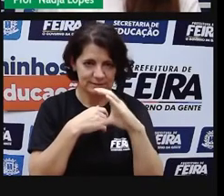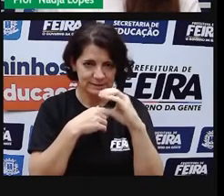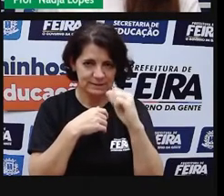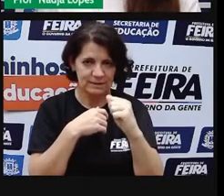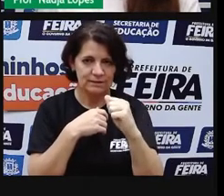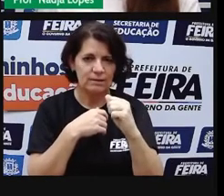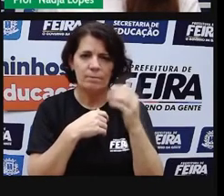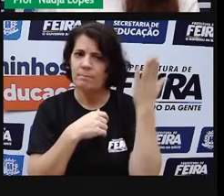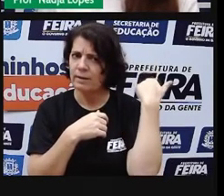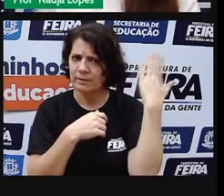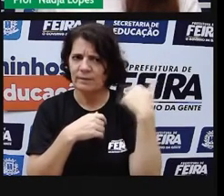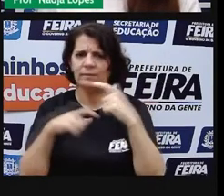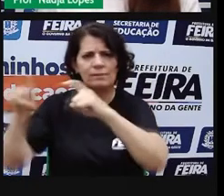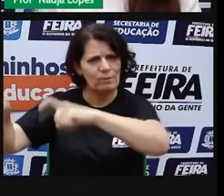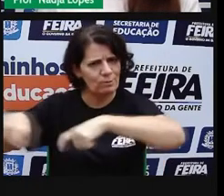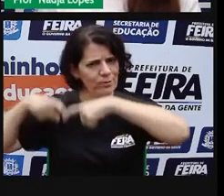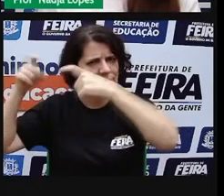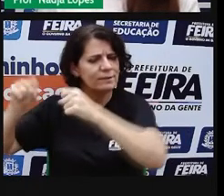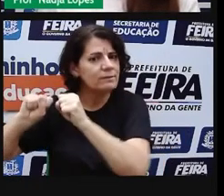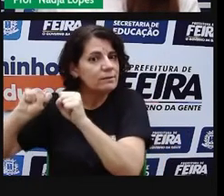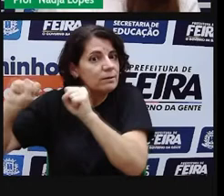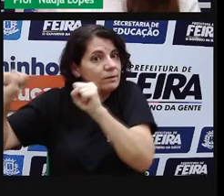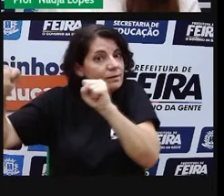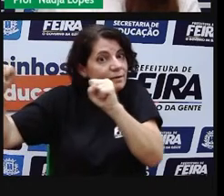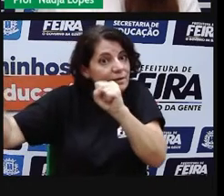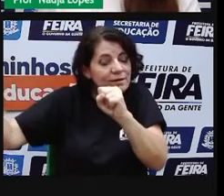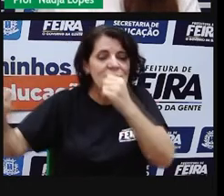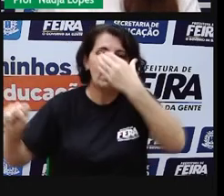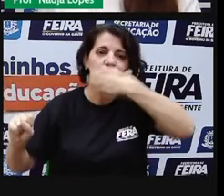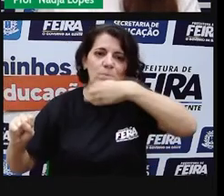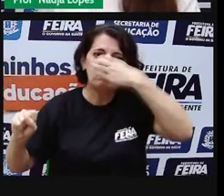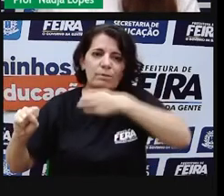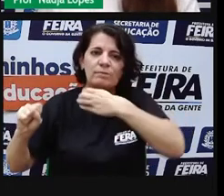Antônio Alves. Nessa chácara, vendia-se